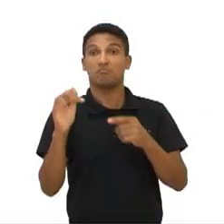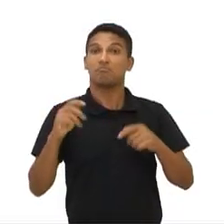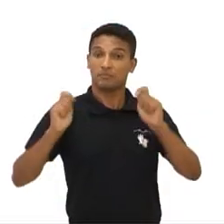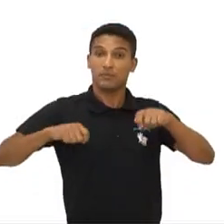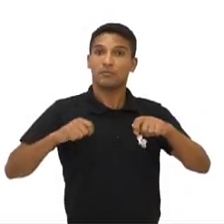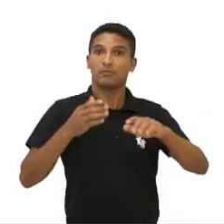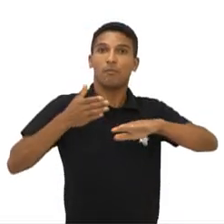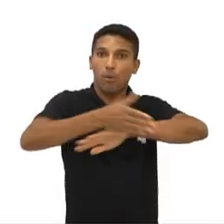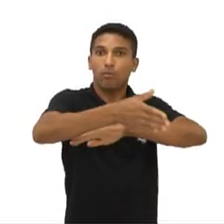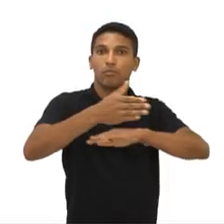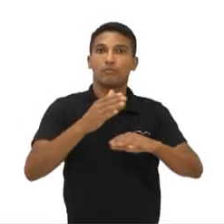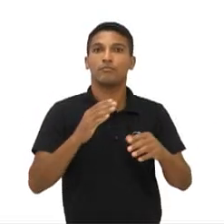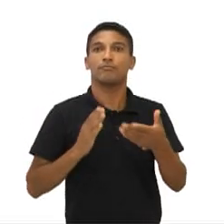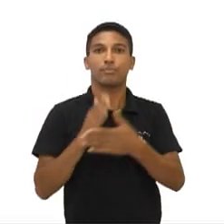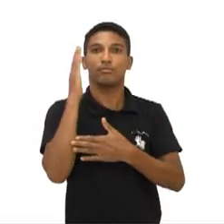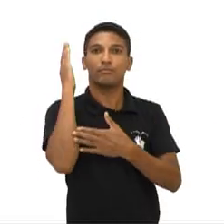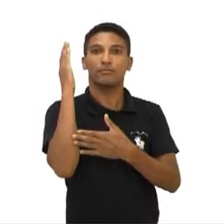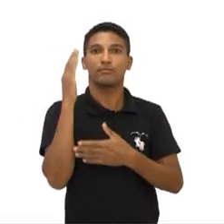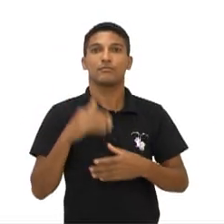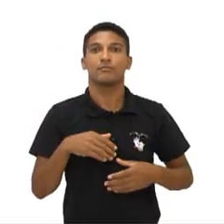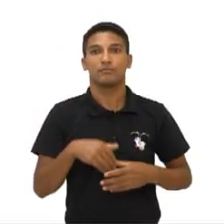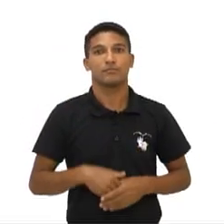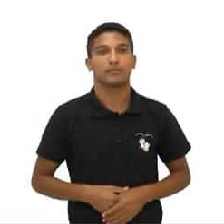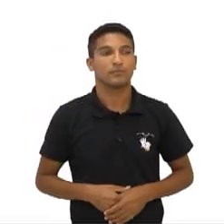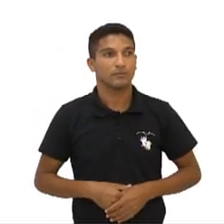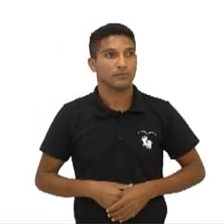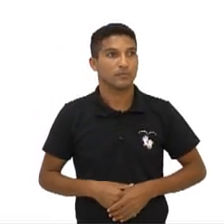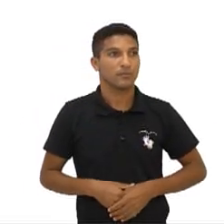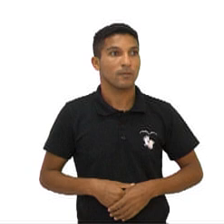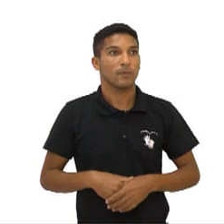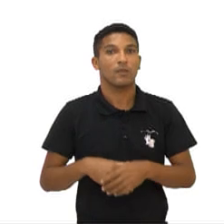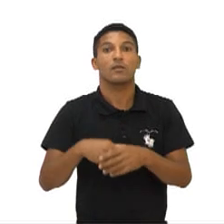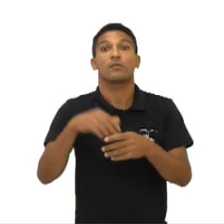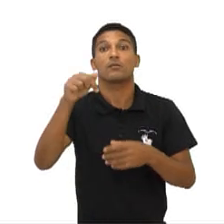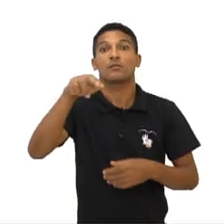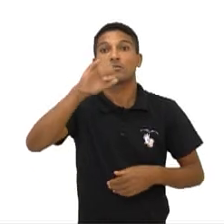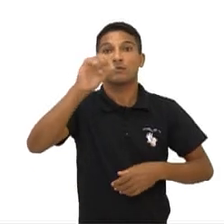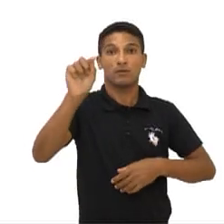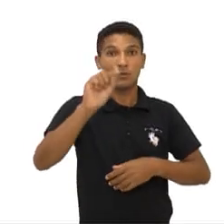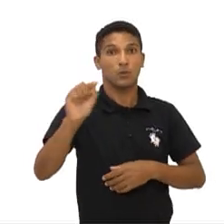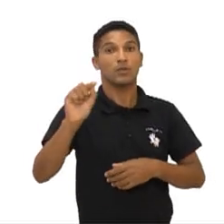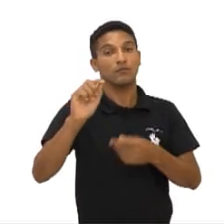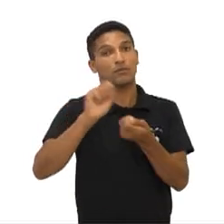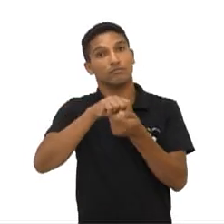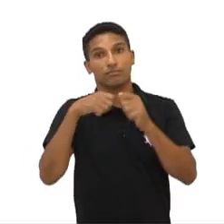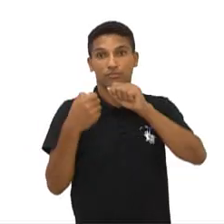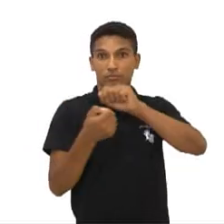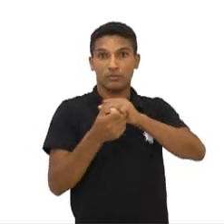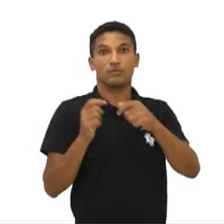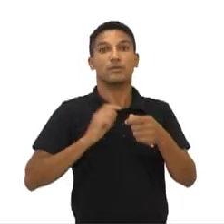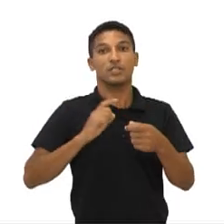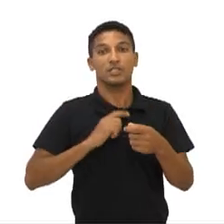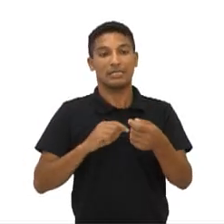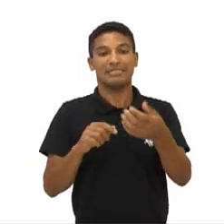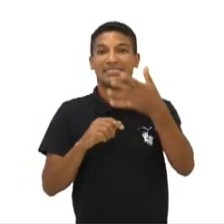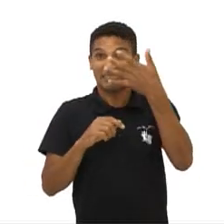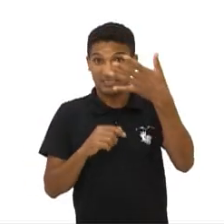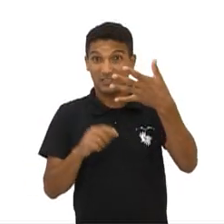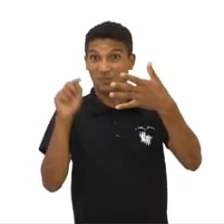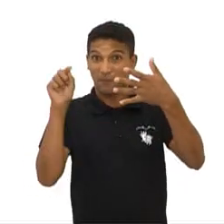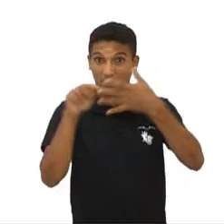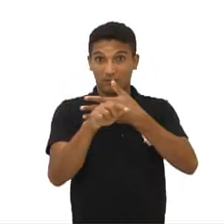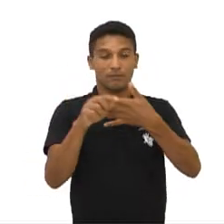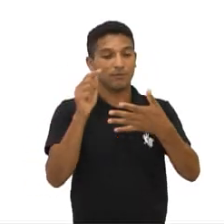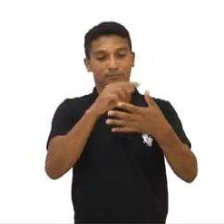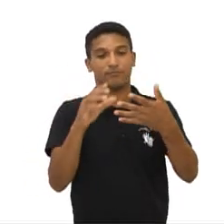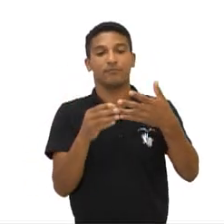Seguinte, o nosso quiz, ele foi adaptado aqui também, justamente porque essa questão, ela teria cinco alternativas, porém, aqui nós colocamos apenas três. E eu